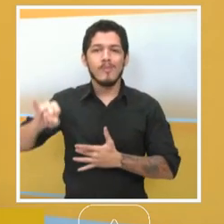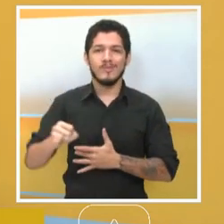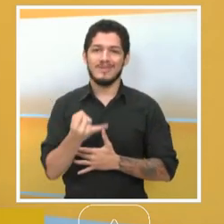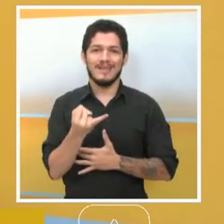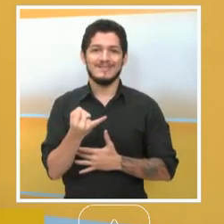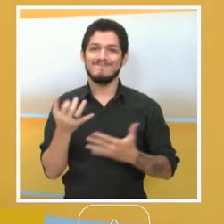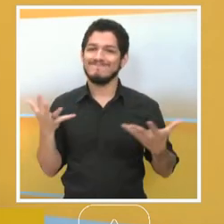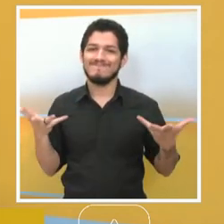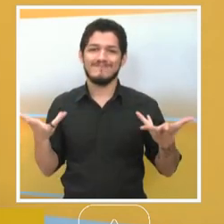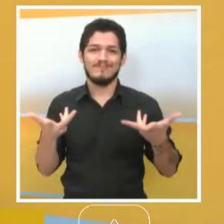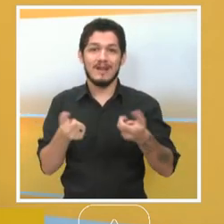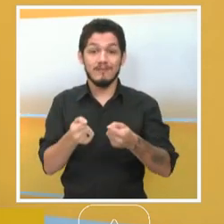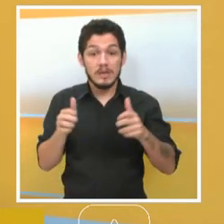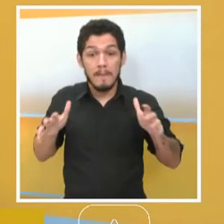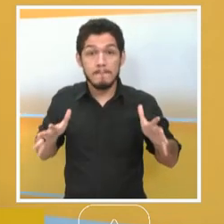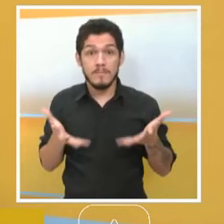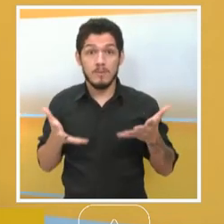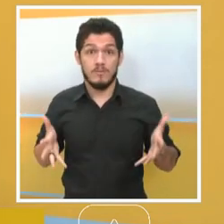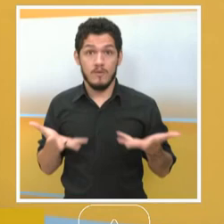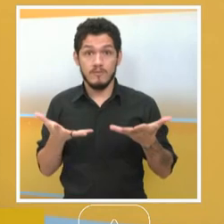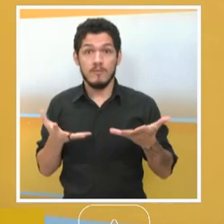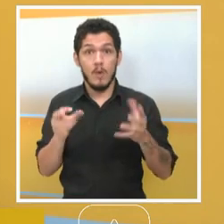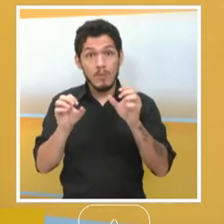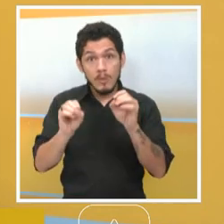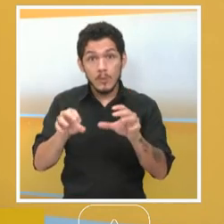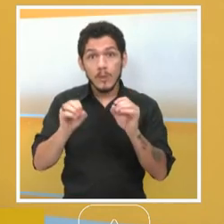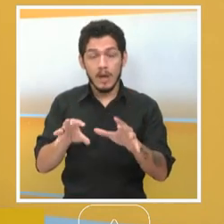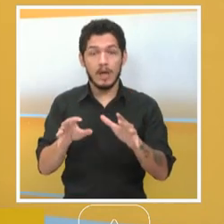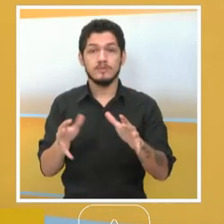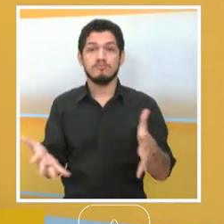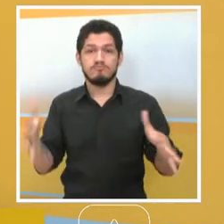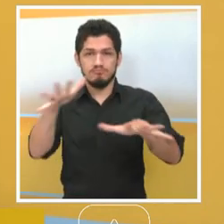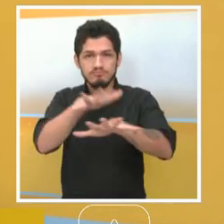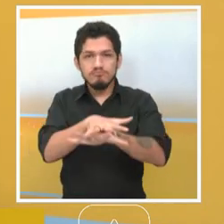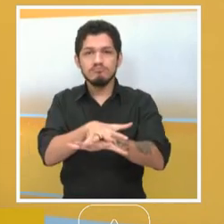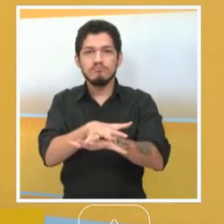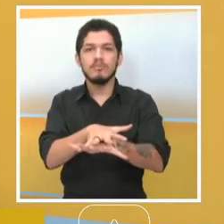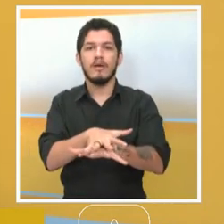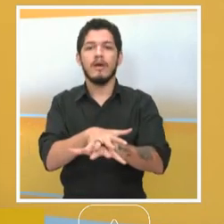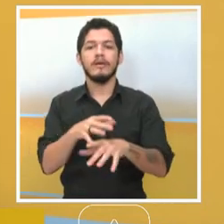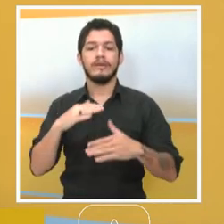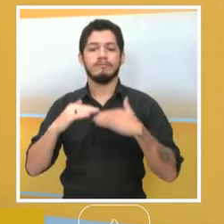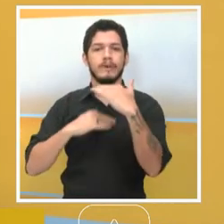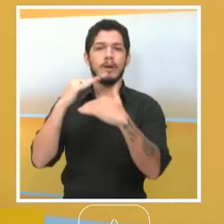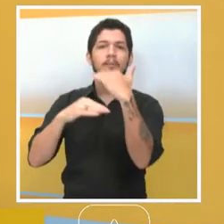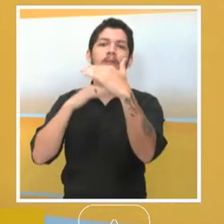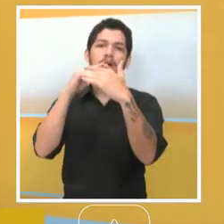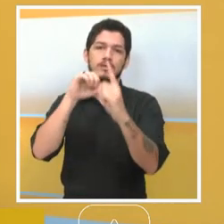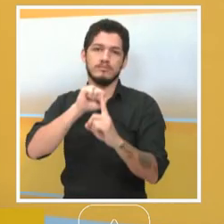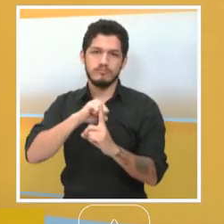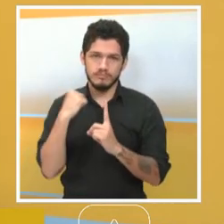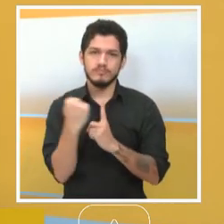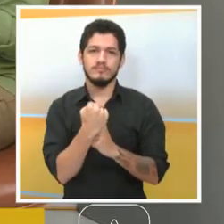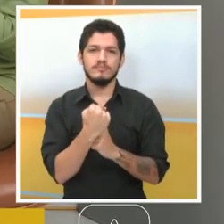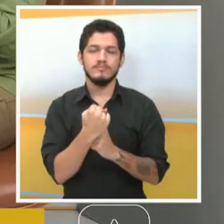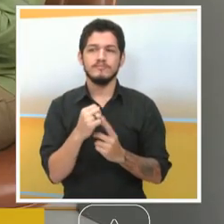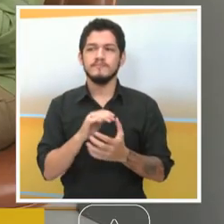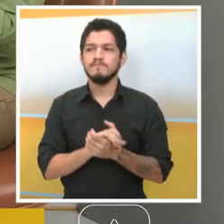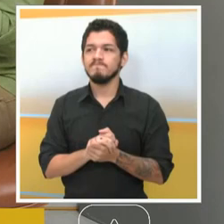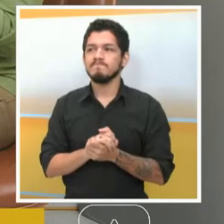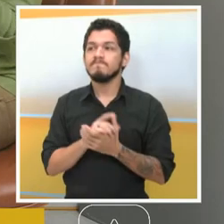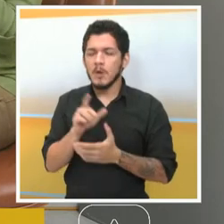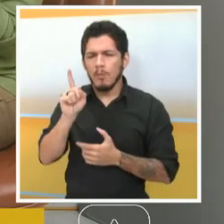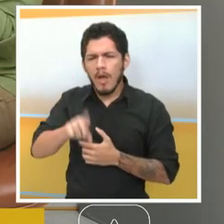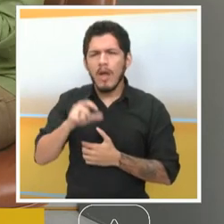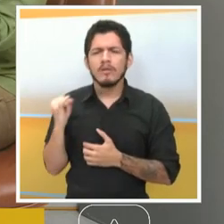através de uma educação ainda mais inclusiva, a transformação da nossa sociedade. Isso é importante